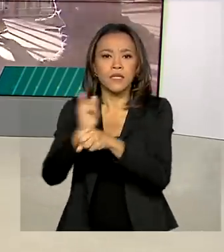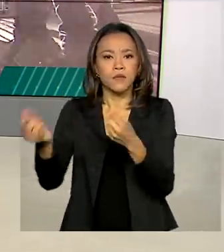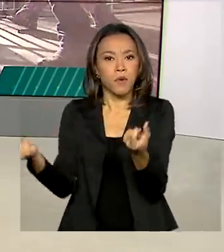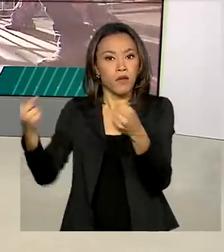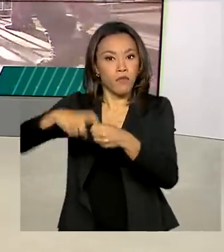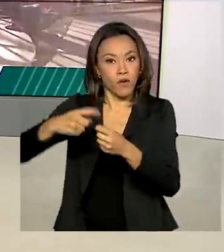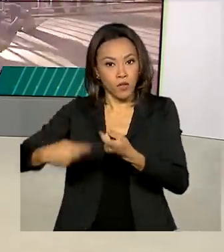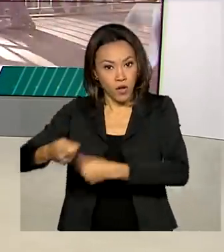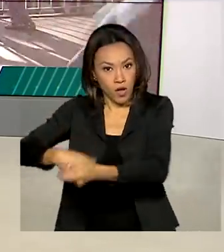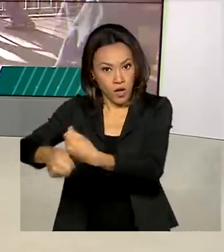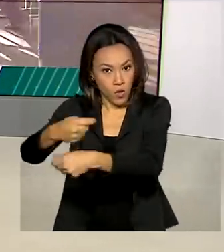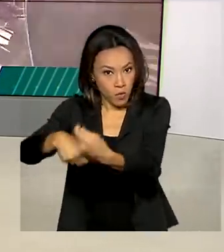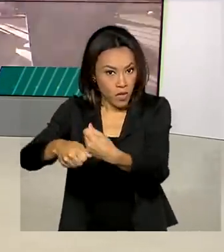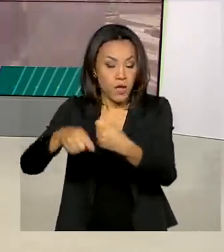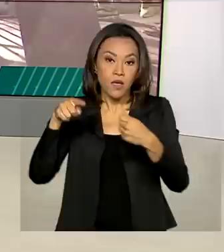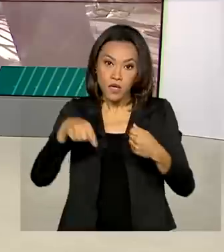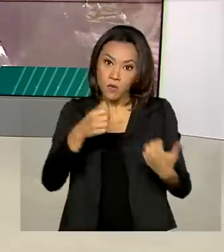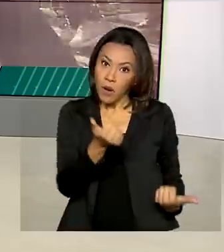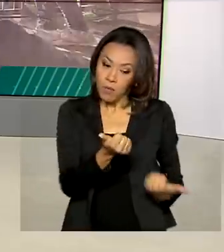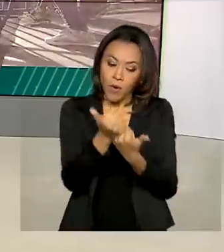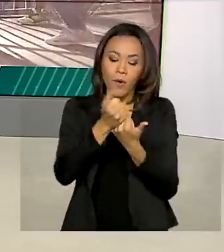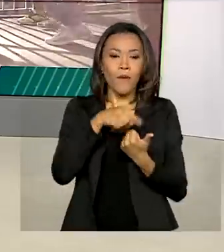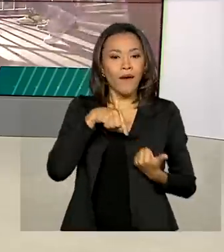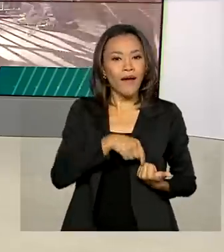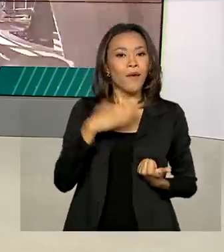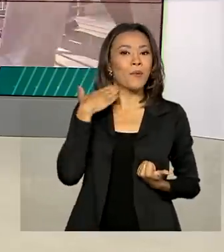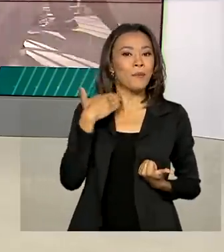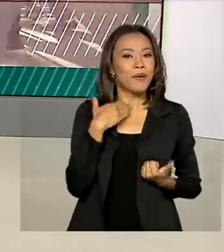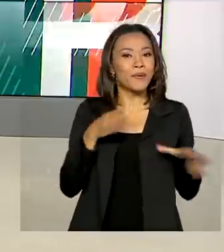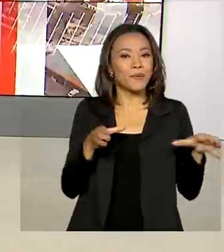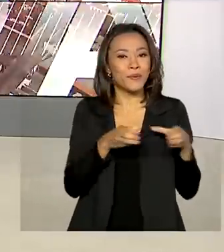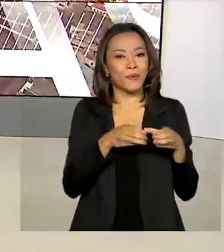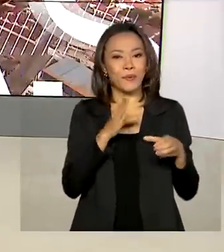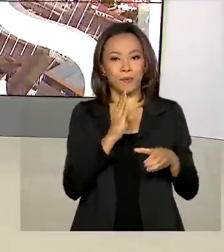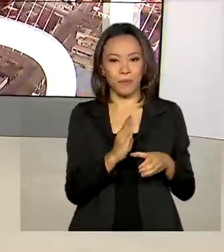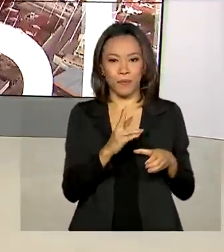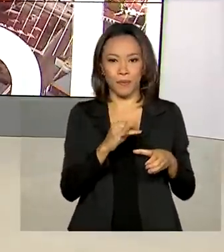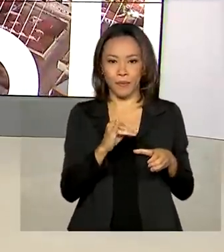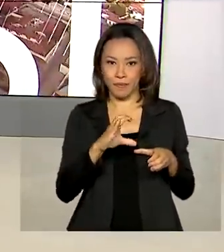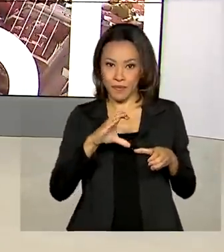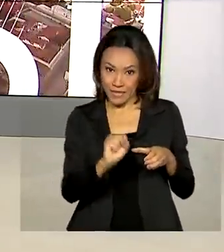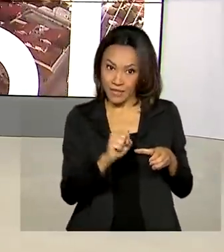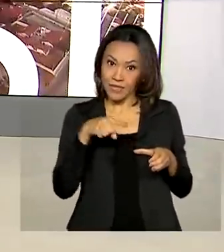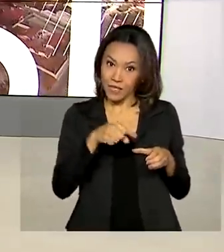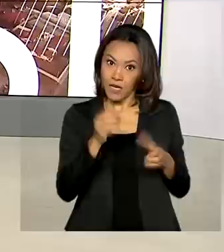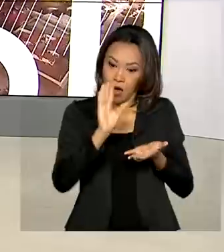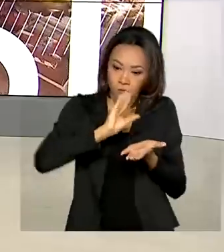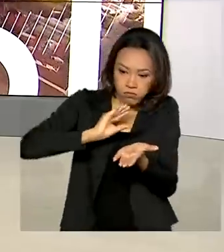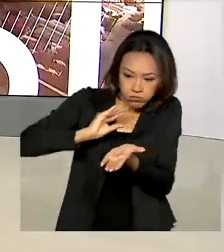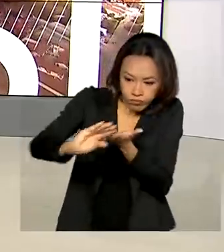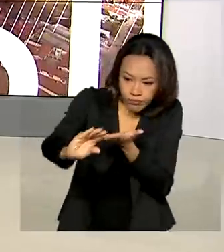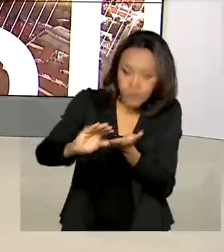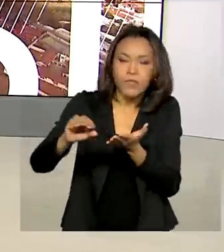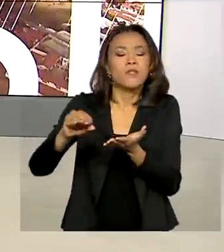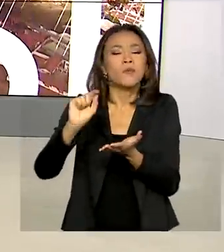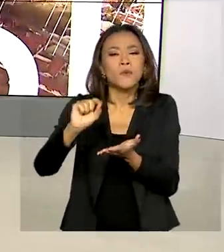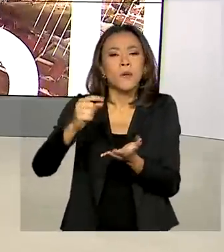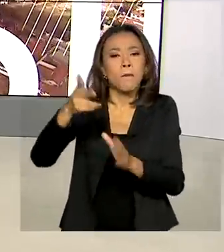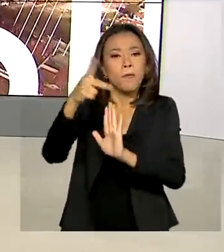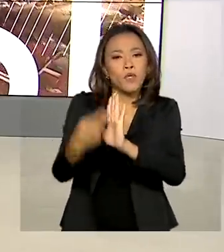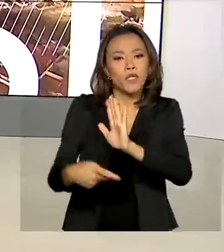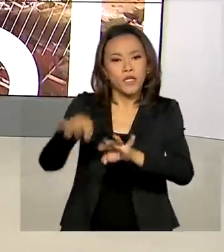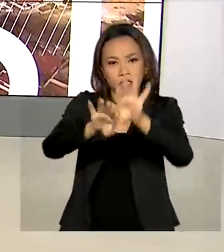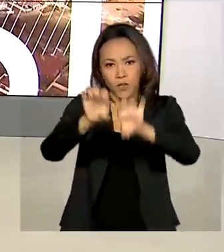aliado para apoiar esses investimentos é o Banco do BRICS, que financia projetos de infraestrutura em países em